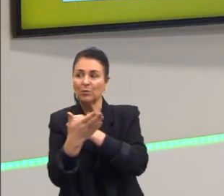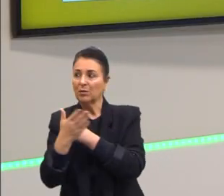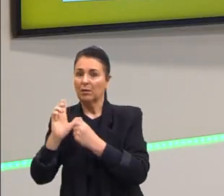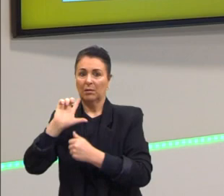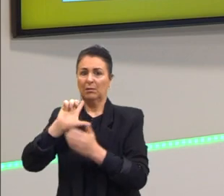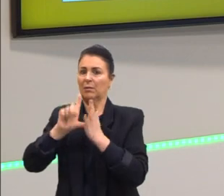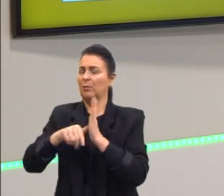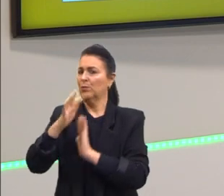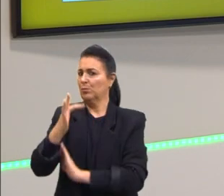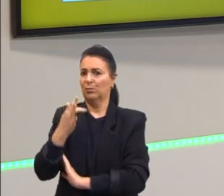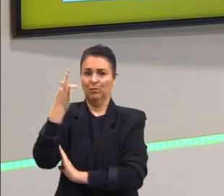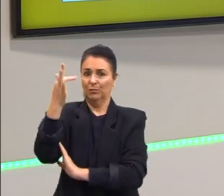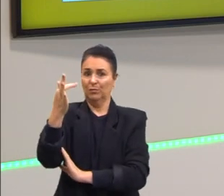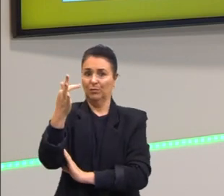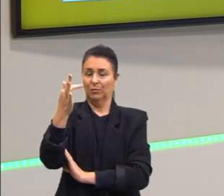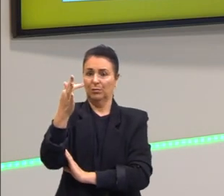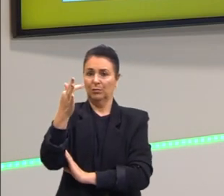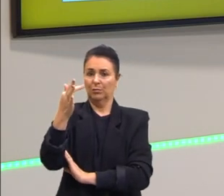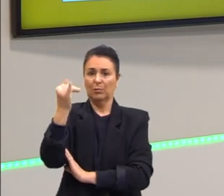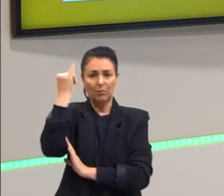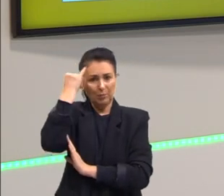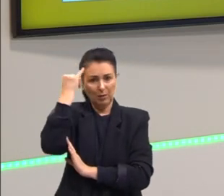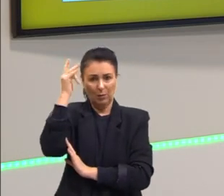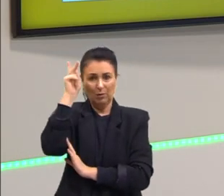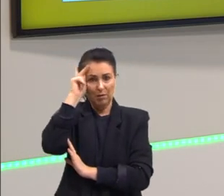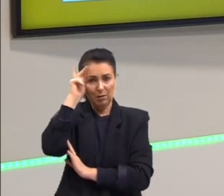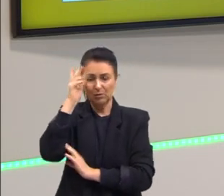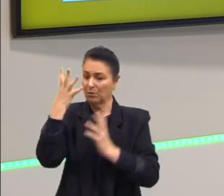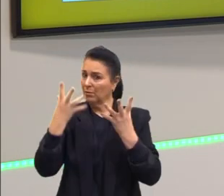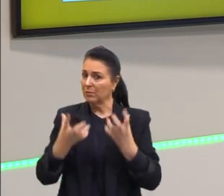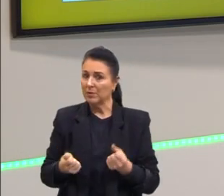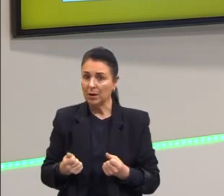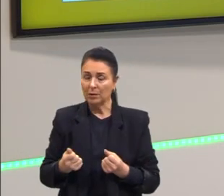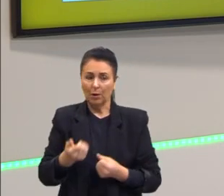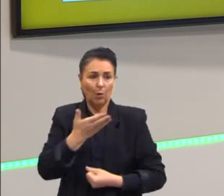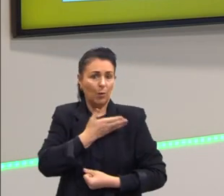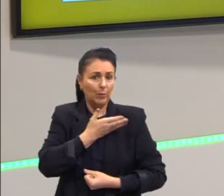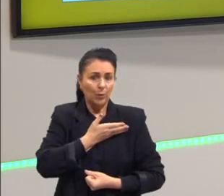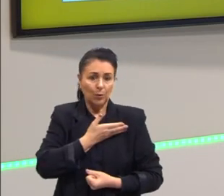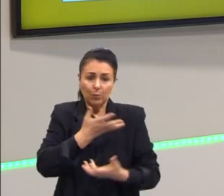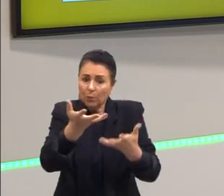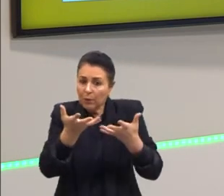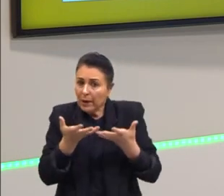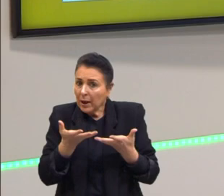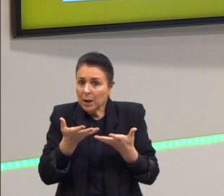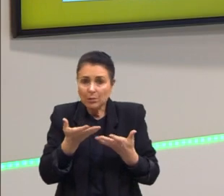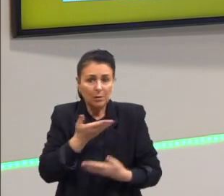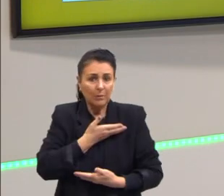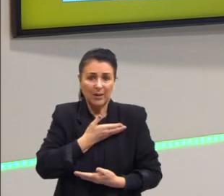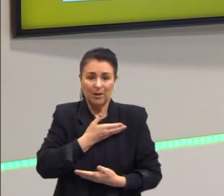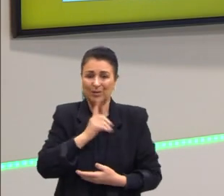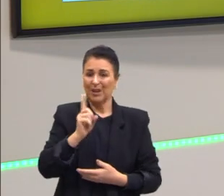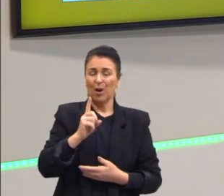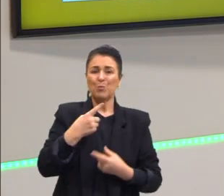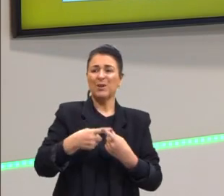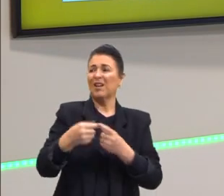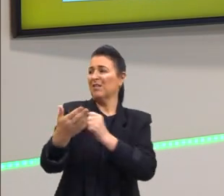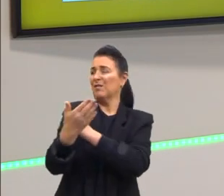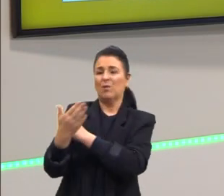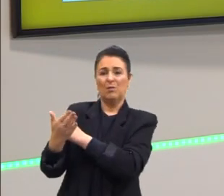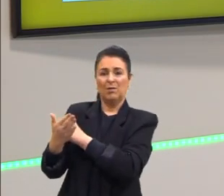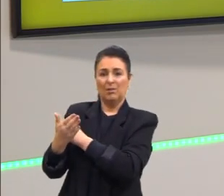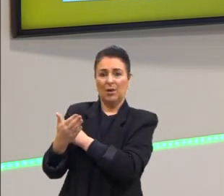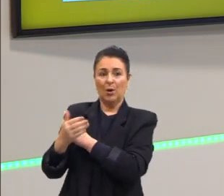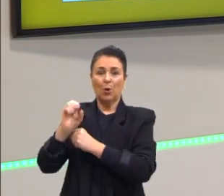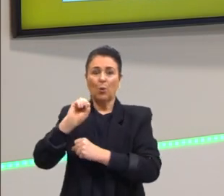pro Kant, é completamente errado. Eu vou ser amigo delas porque vou ser amigo delas sem interesse. Ou vou me aproximar de alguma pessoa porque